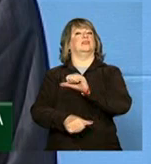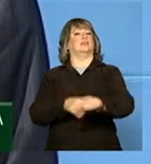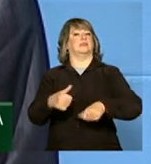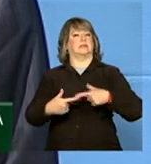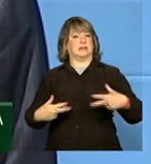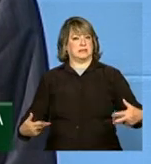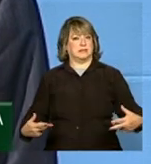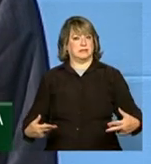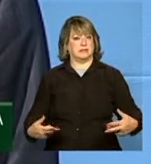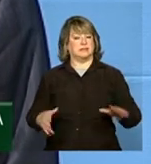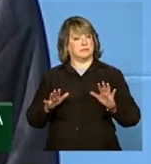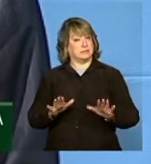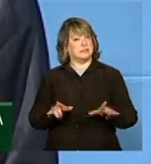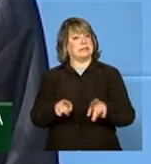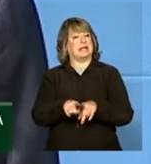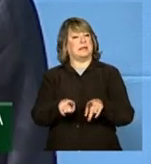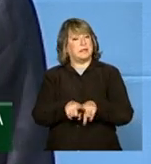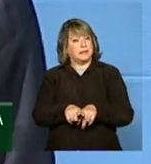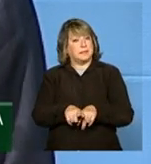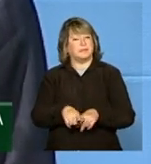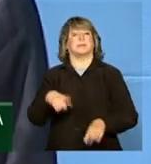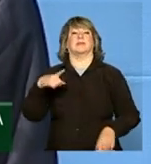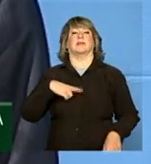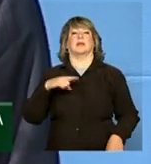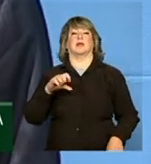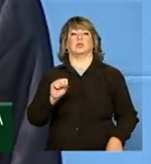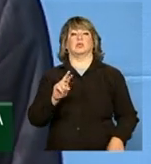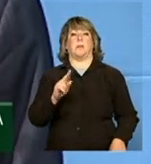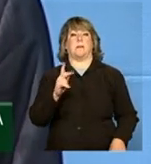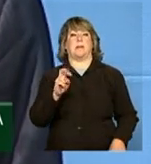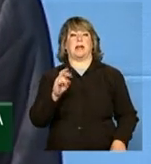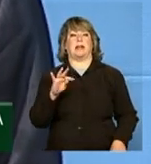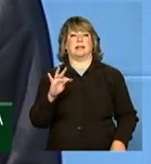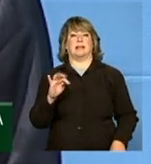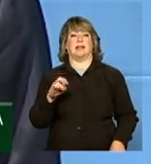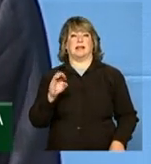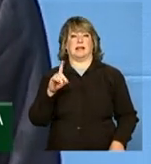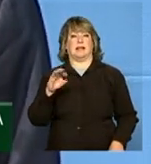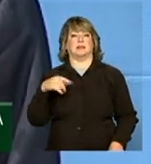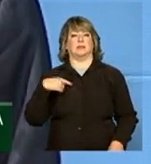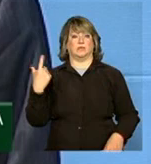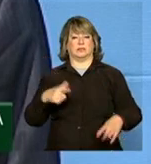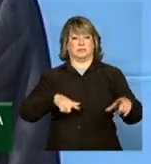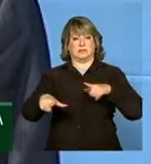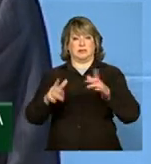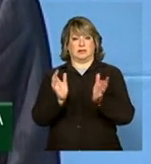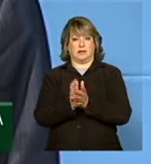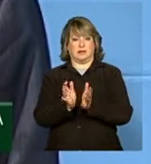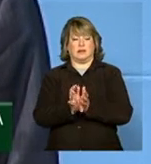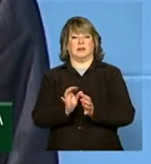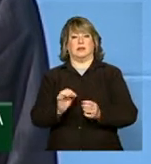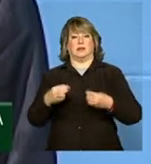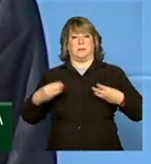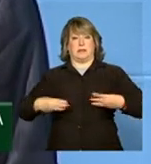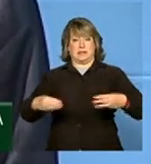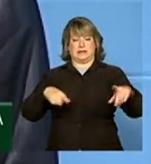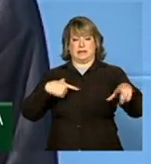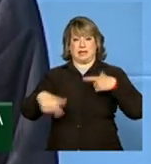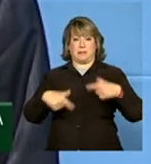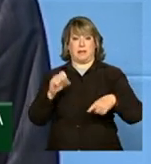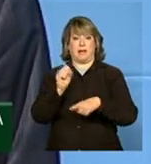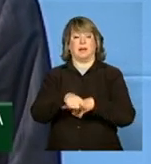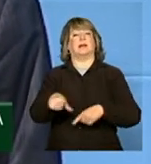Por outro lado, as superintendências regionais do trabalho subordinadas ao Ministério do Trabalho e Emprego